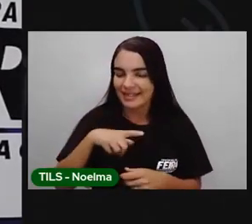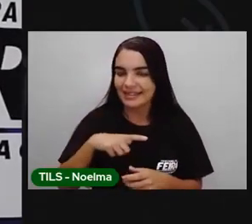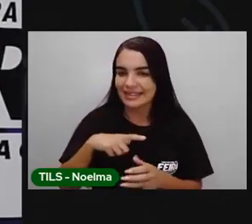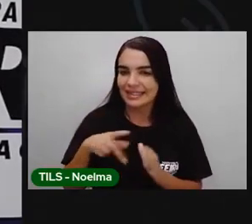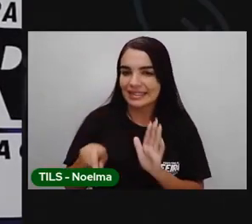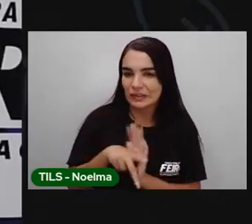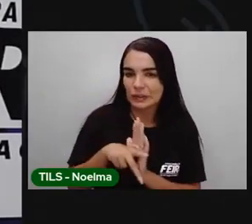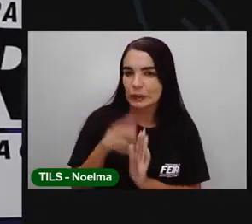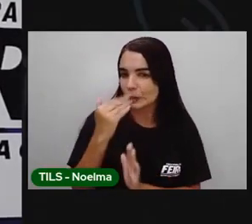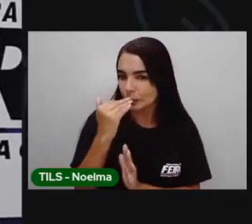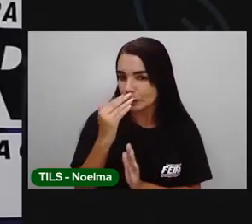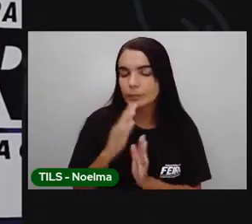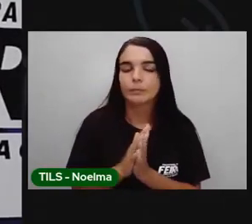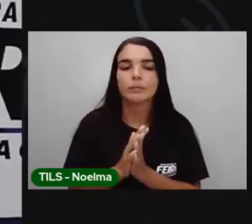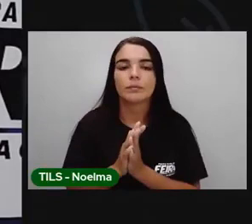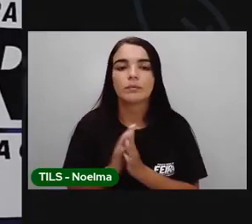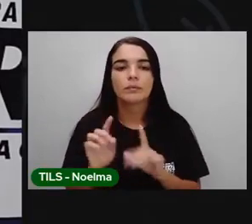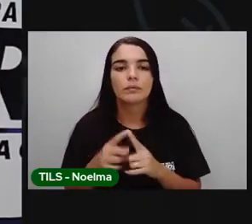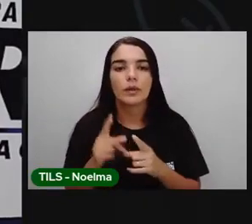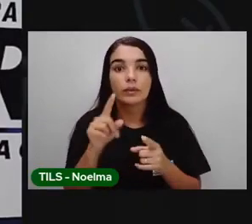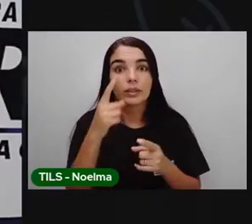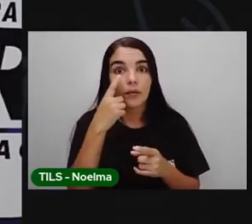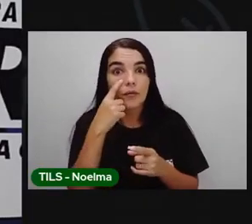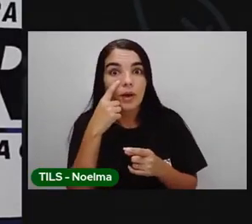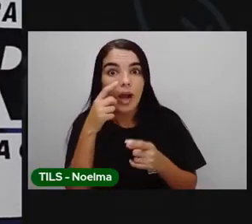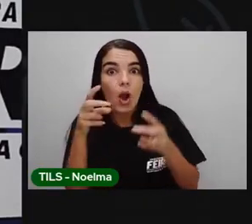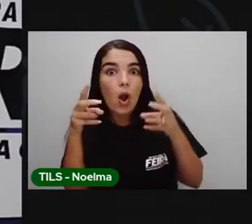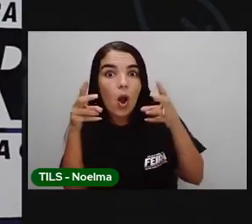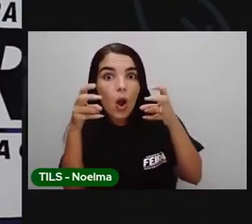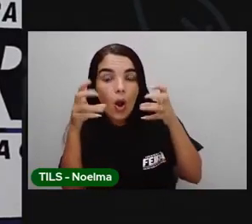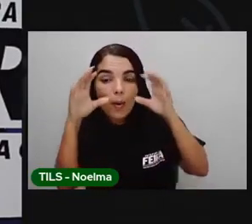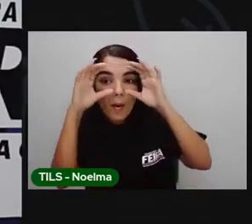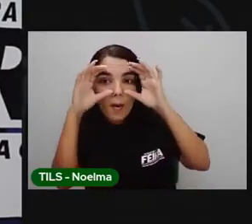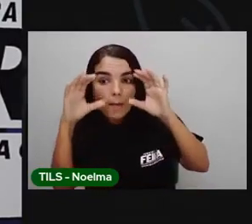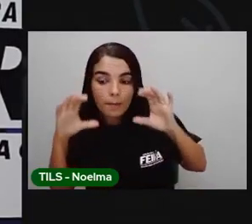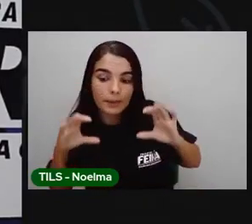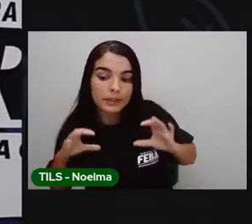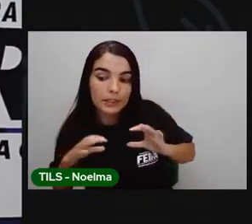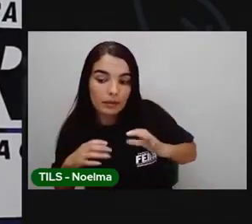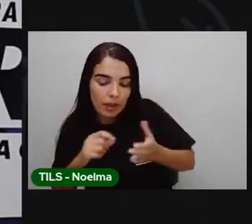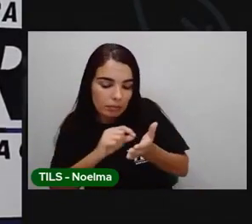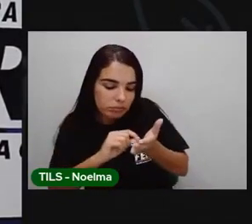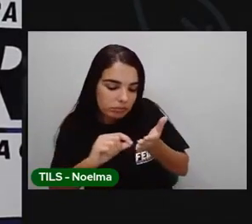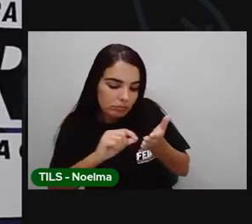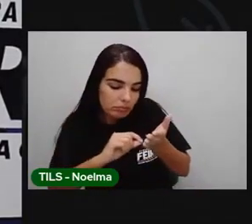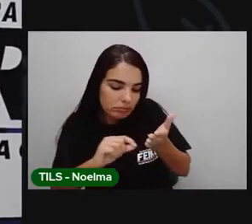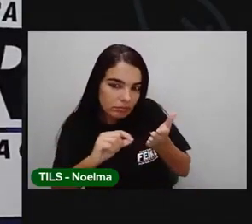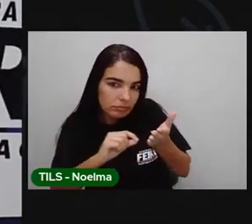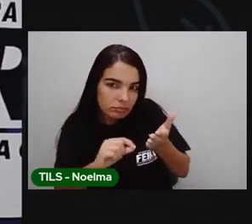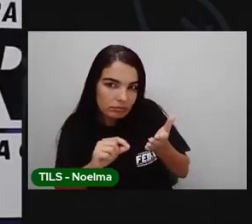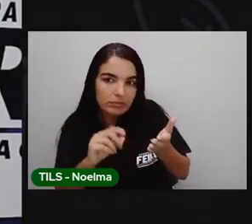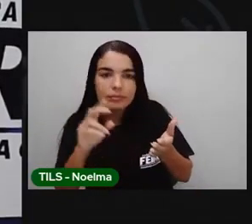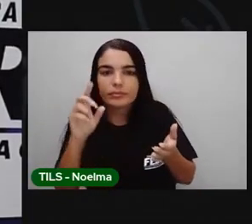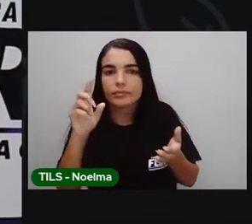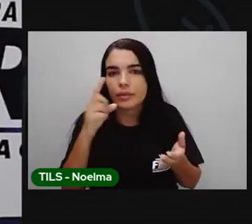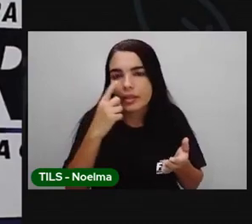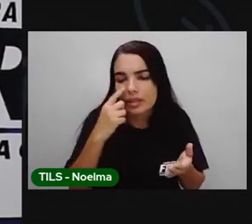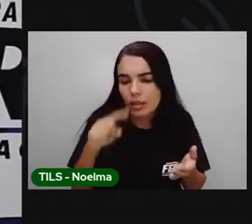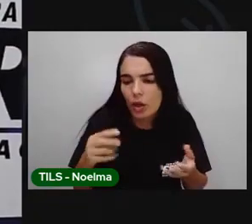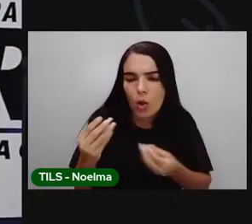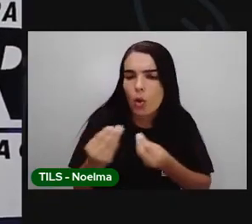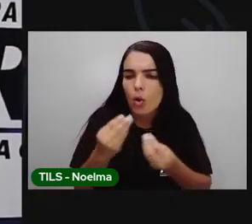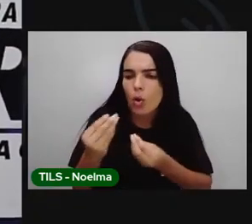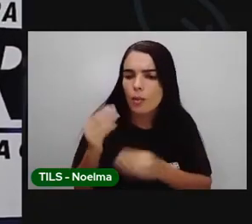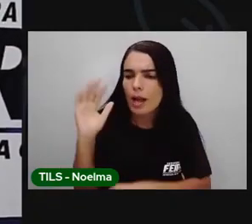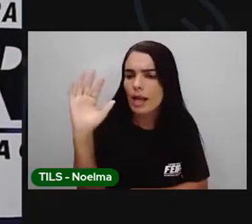Vocês vão observar a evolução do seu ferrário e vão fazer essas anotações. Como? Como estão